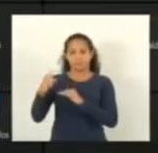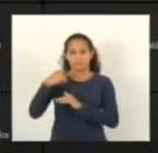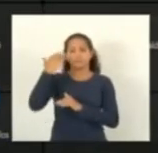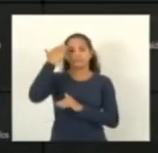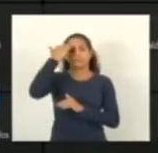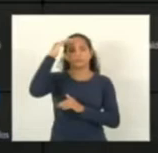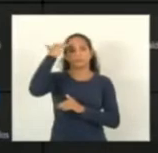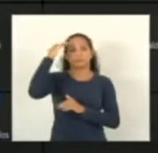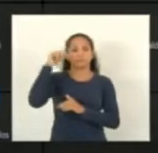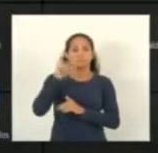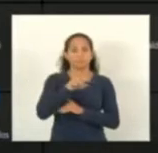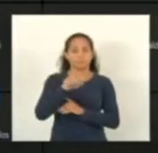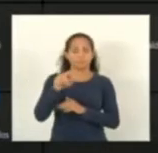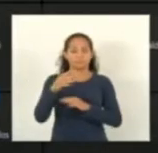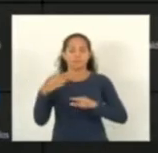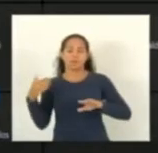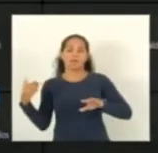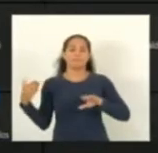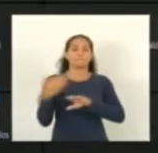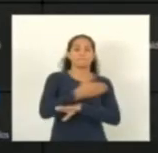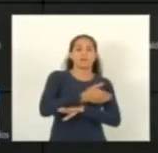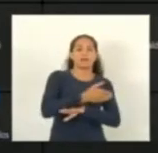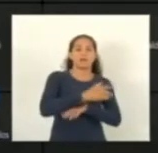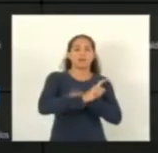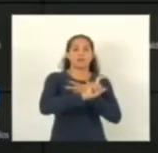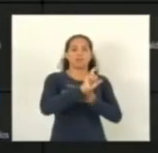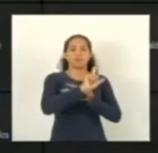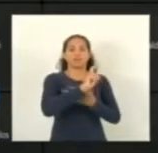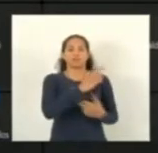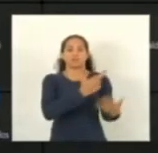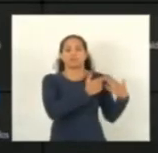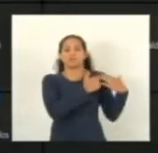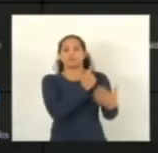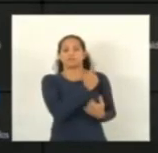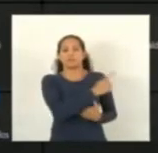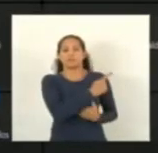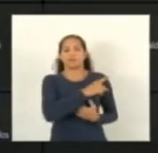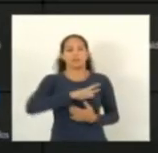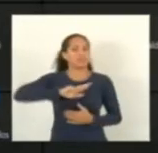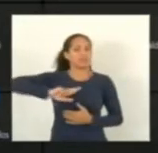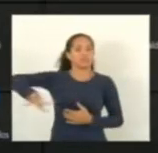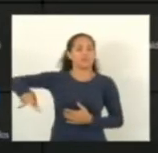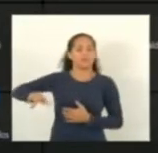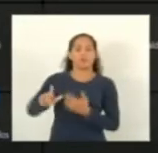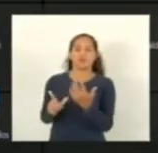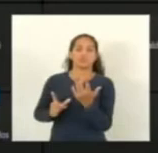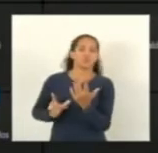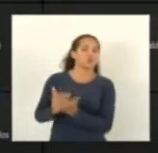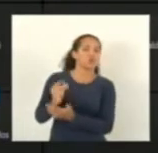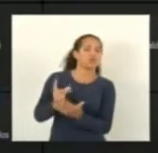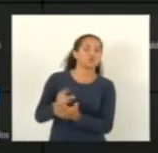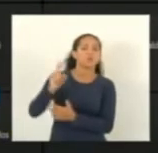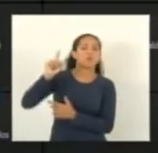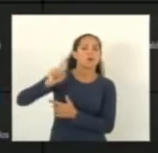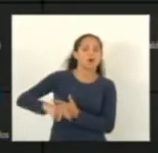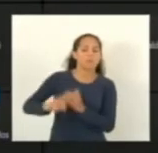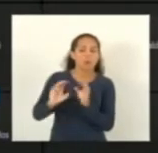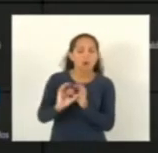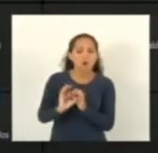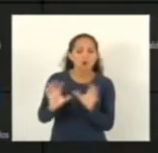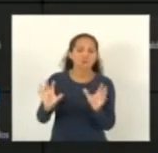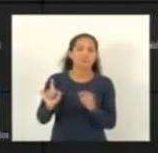ela invade a competência do executivo, até porque não se trata de uma prestação de consumo, é uma concessão.